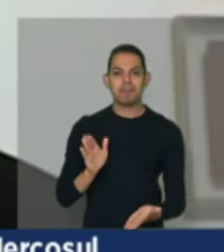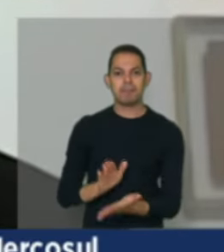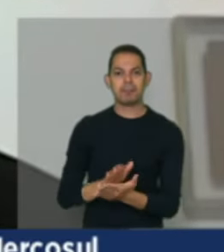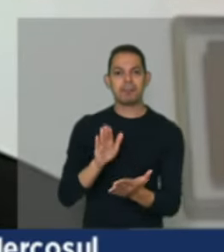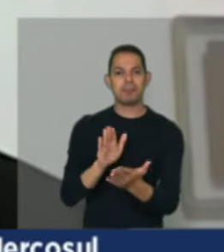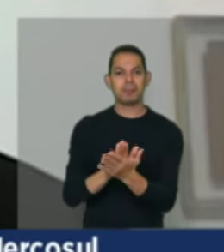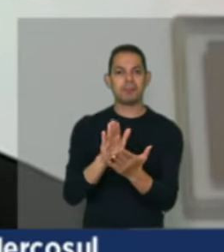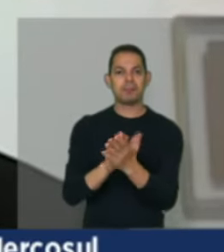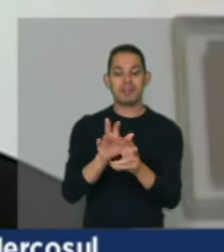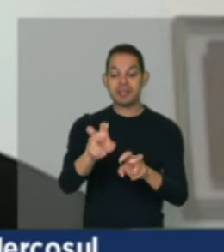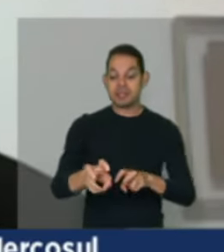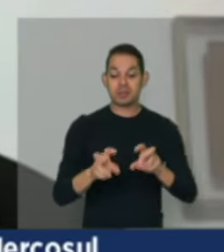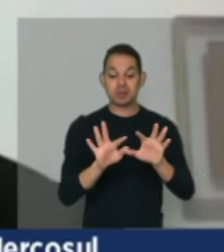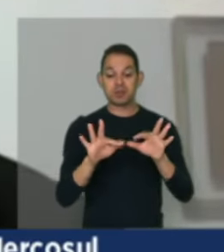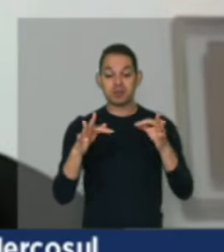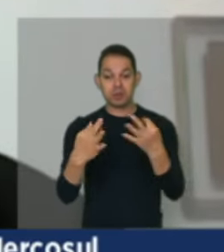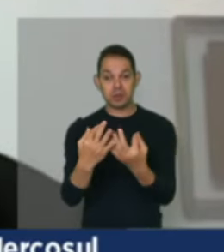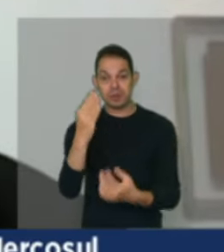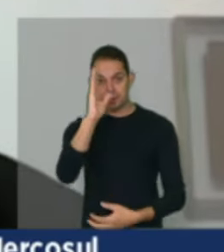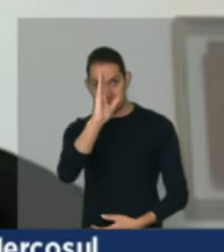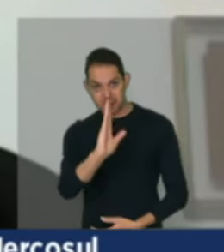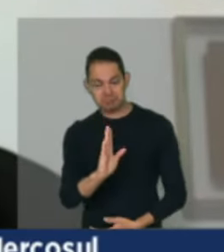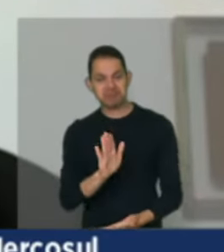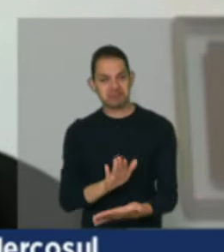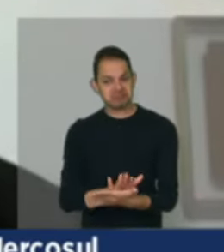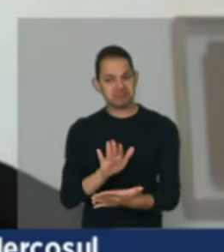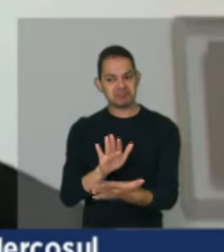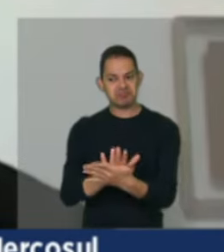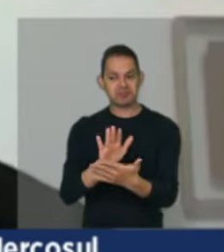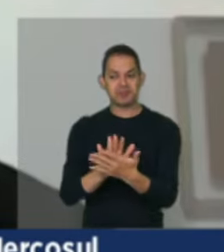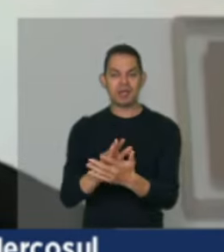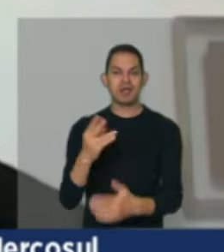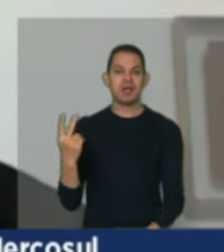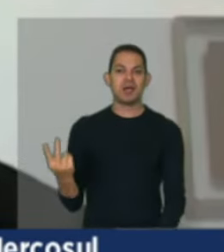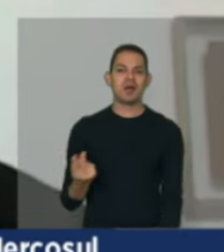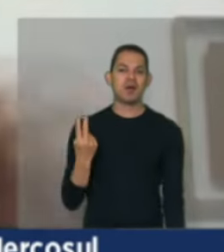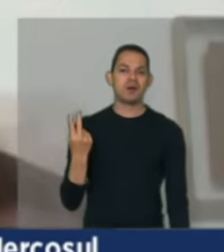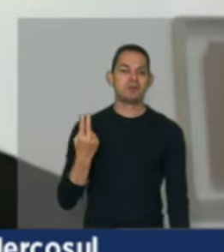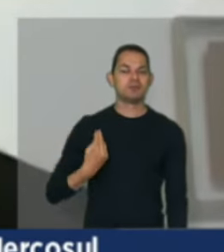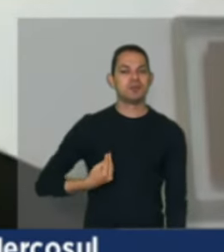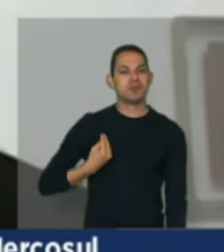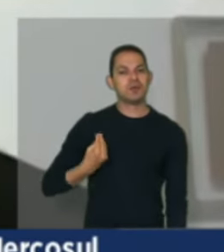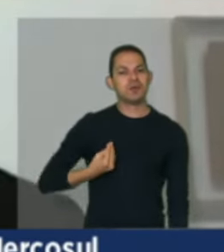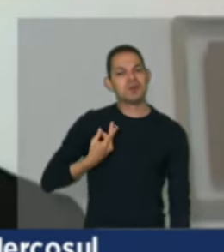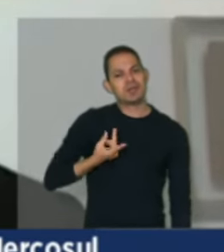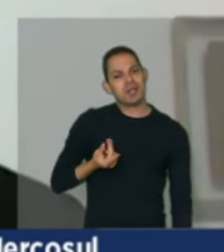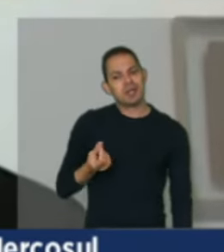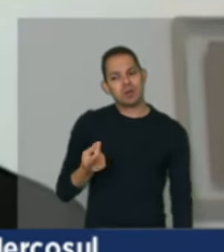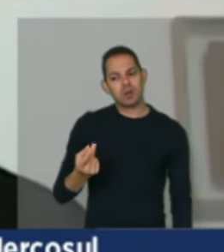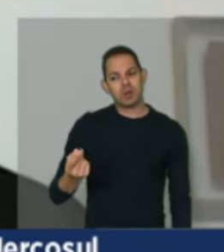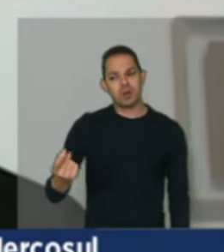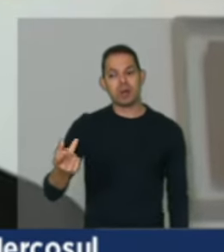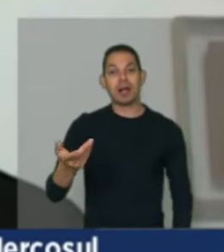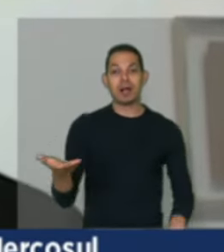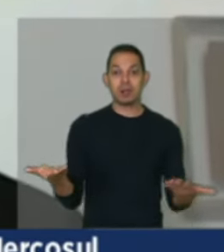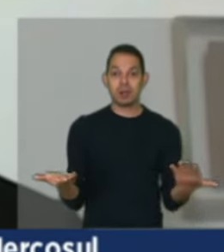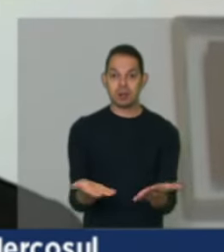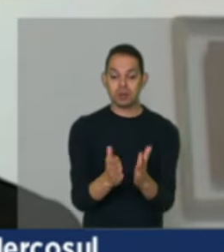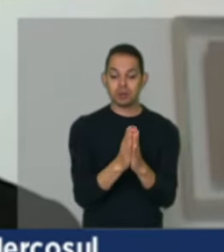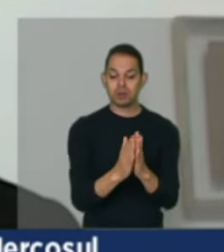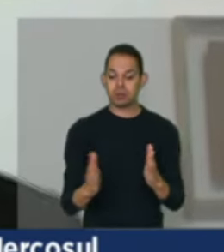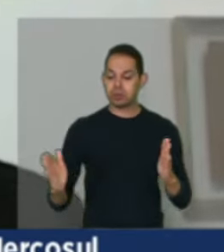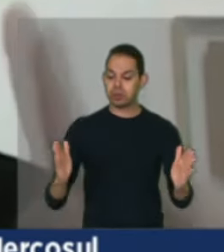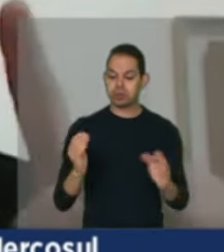familiar brasileira, vida longa e vamos aproveitar a década da agricultura